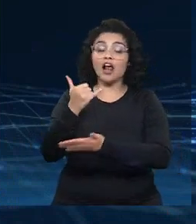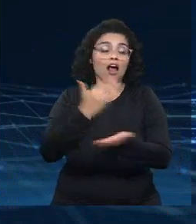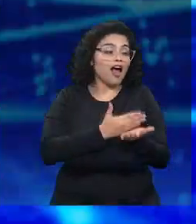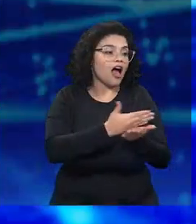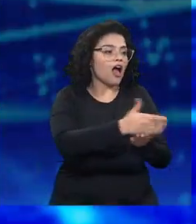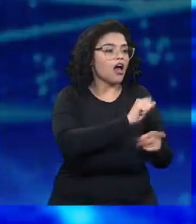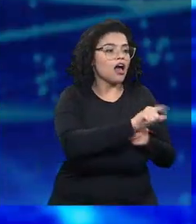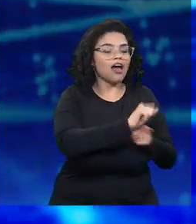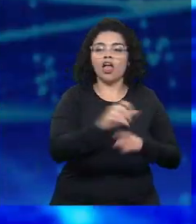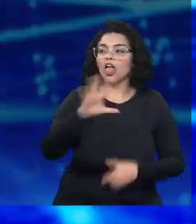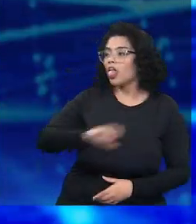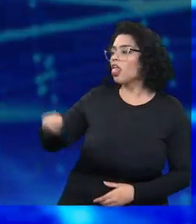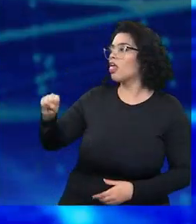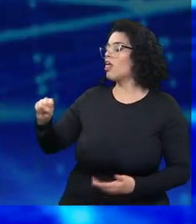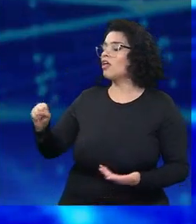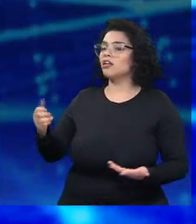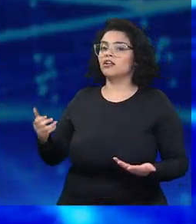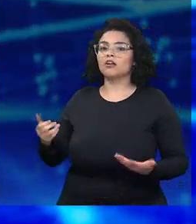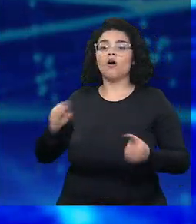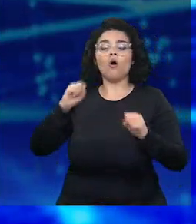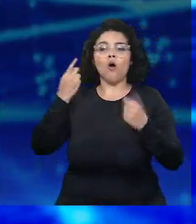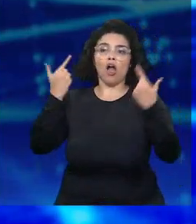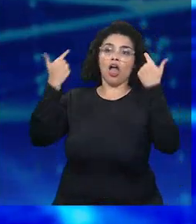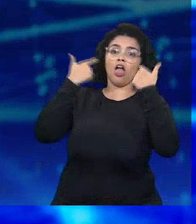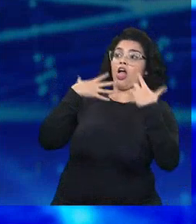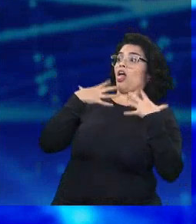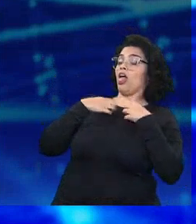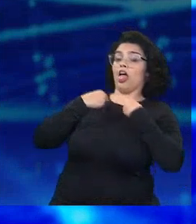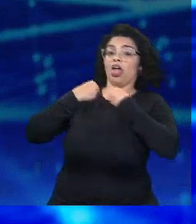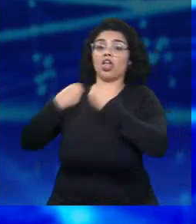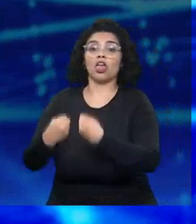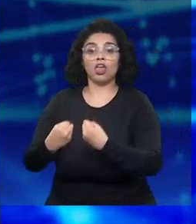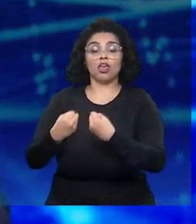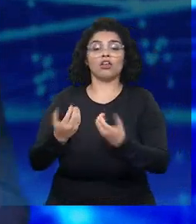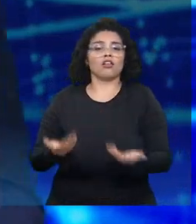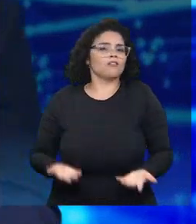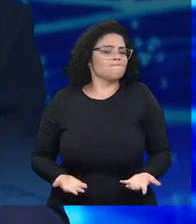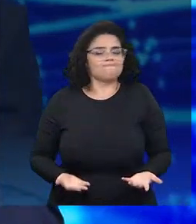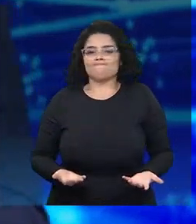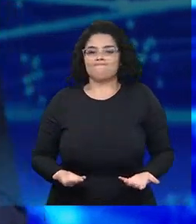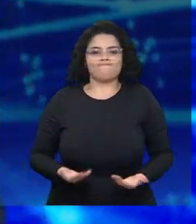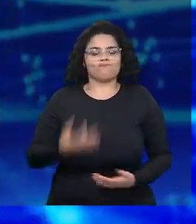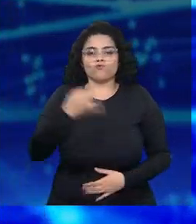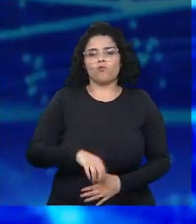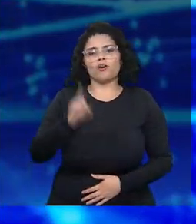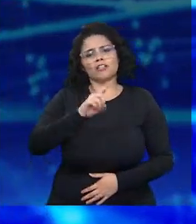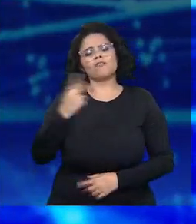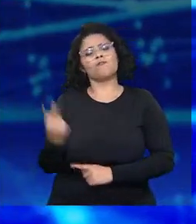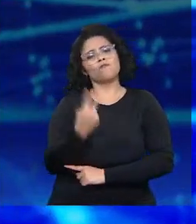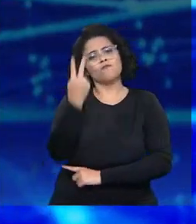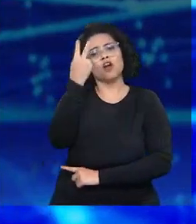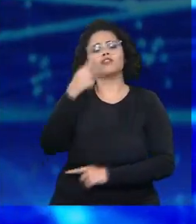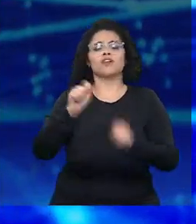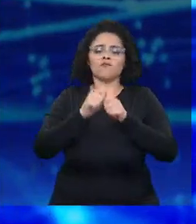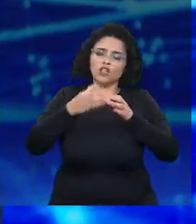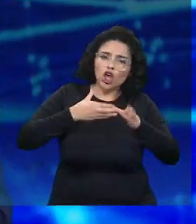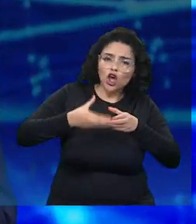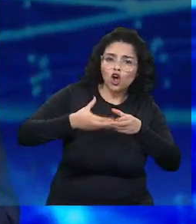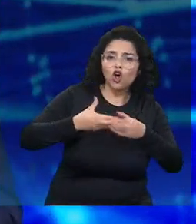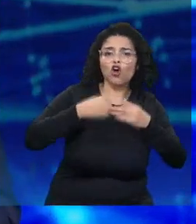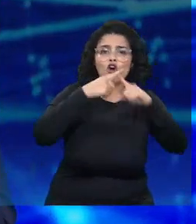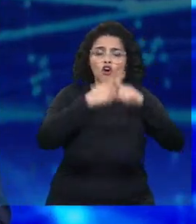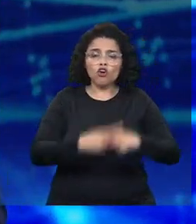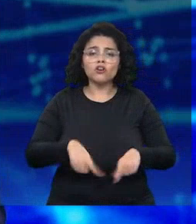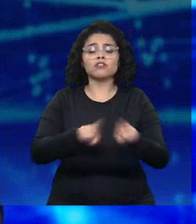Nós vamos aumentar o efetivo policial por meio de concursos e vamos valorizar as polícias por meio do aumento de salário,